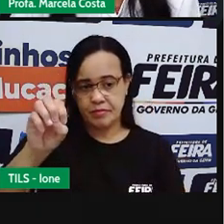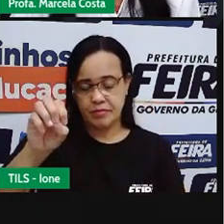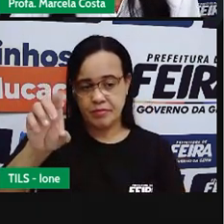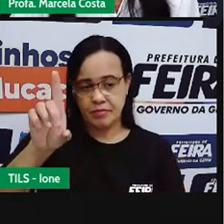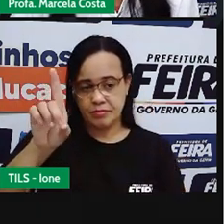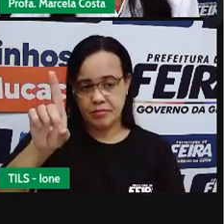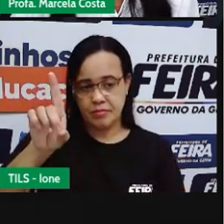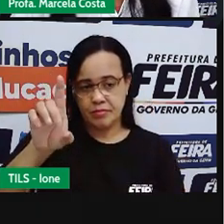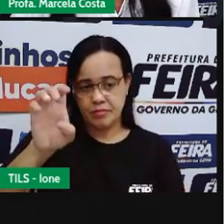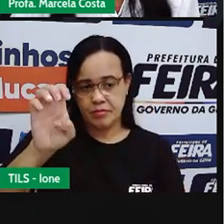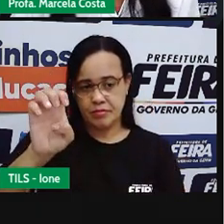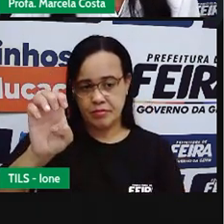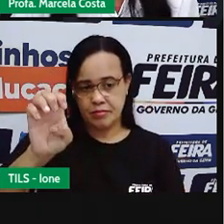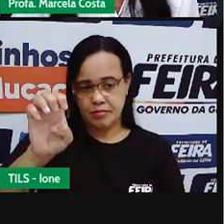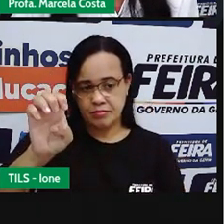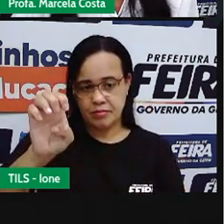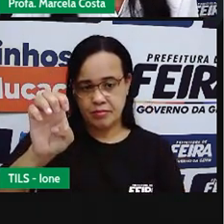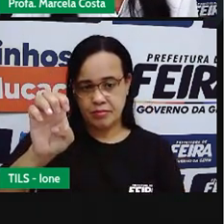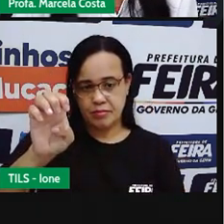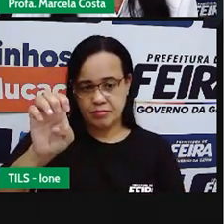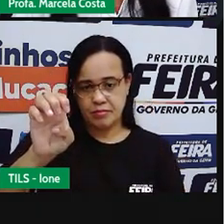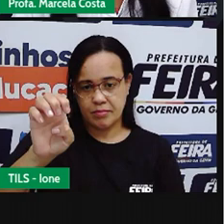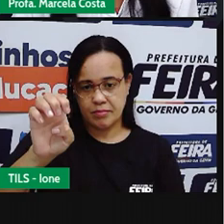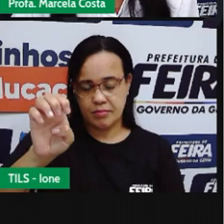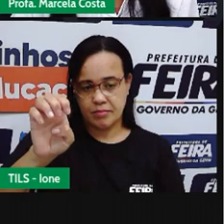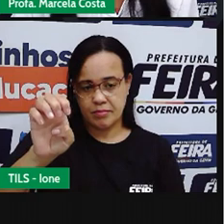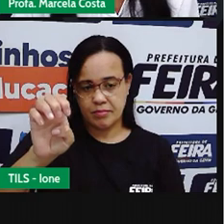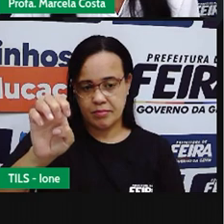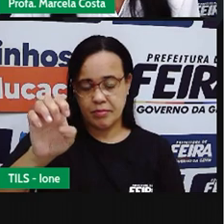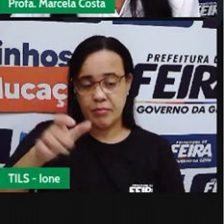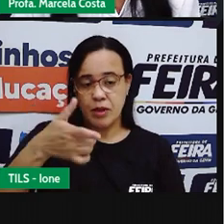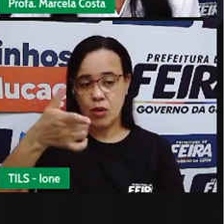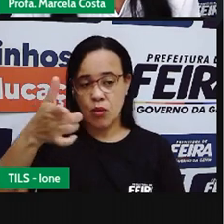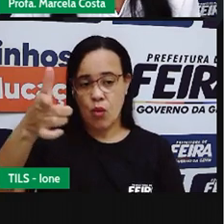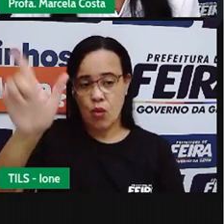Letra B E